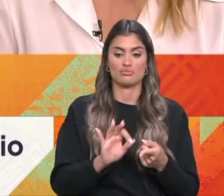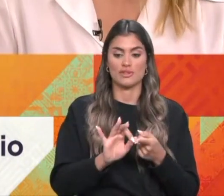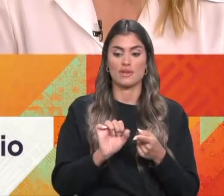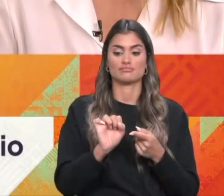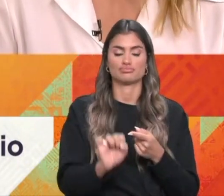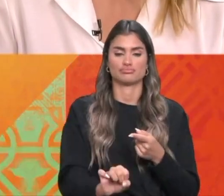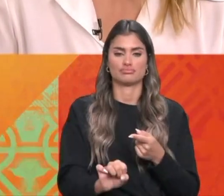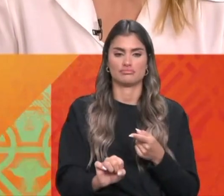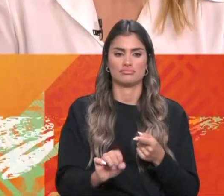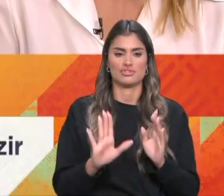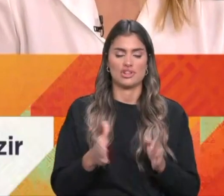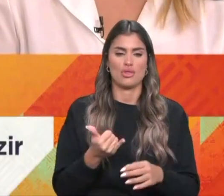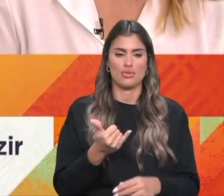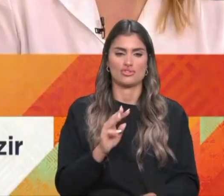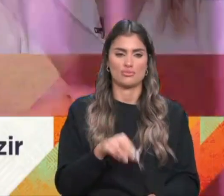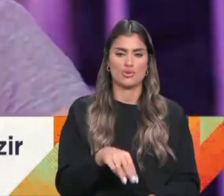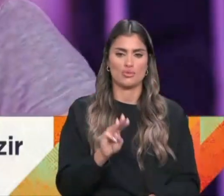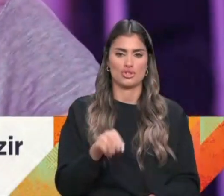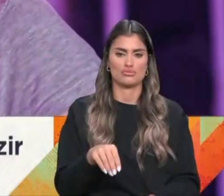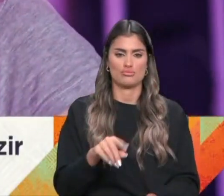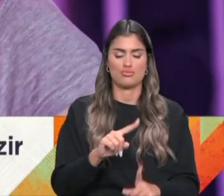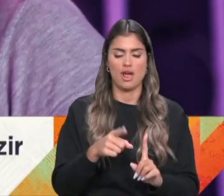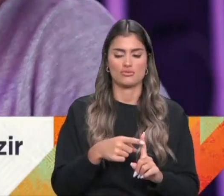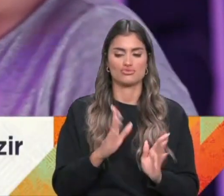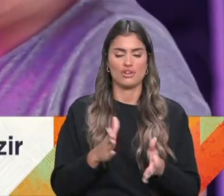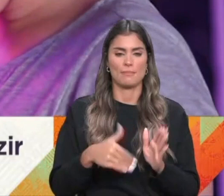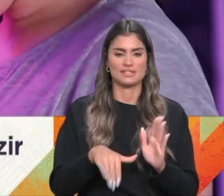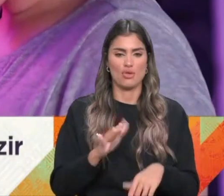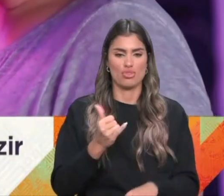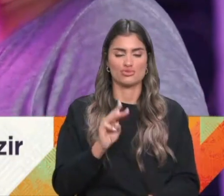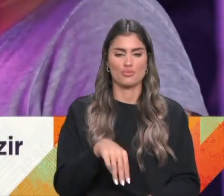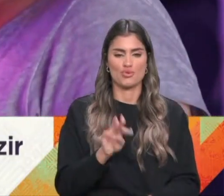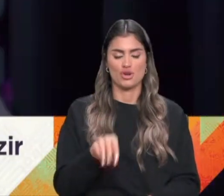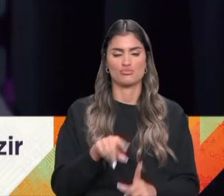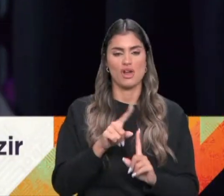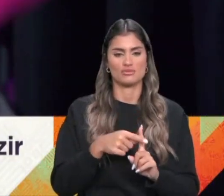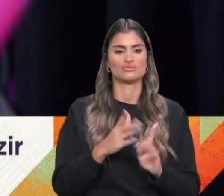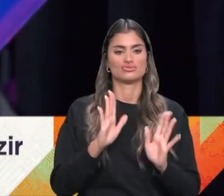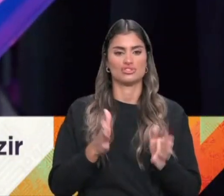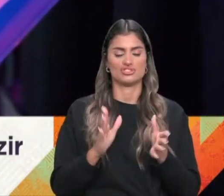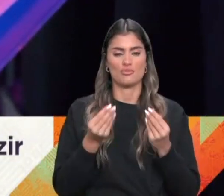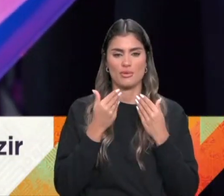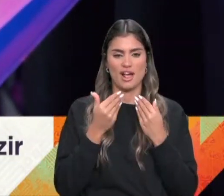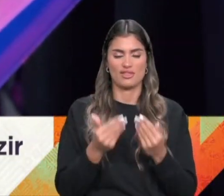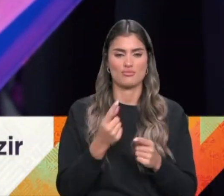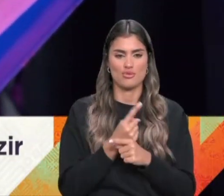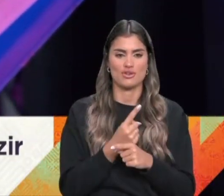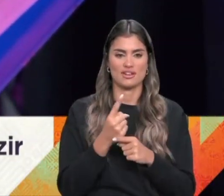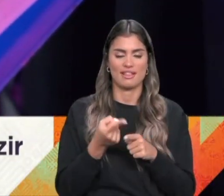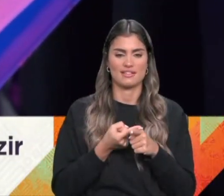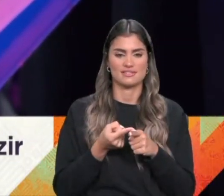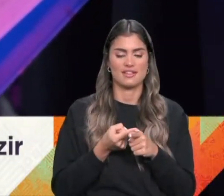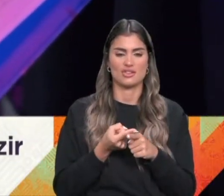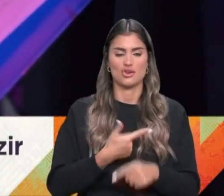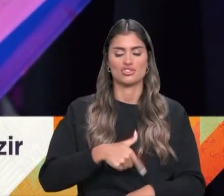com 2 milhões por ano? Já ultrapassamos, sim. Já ultrapassaram uns 2 milhões por ano. Obrigado por isso. Porque é muito interessante quando nós